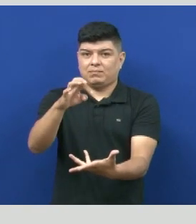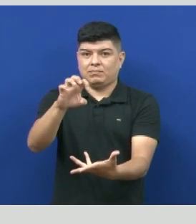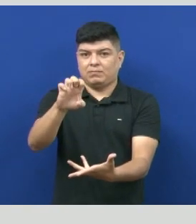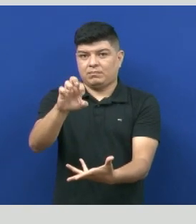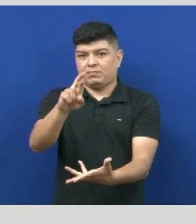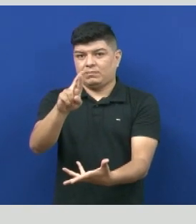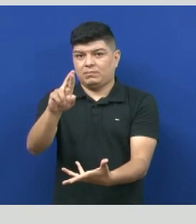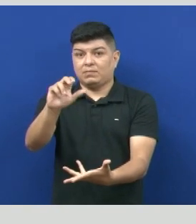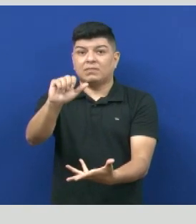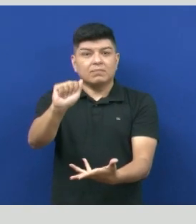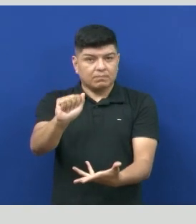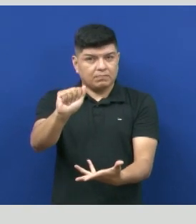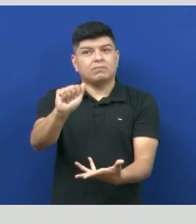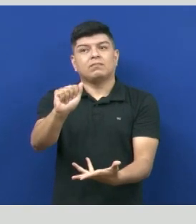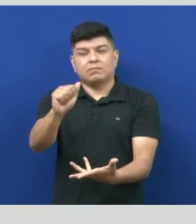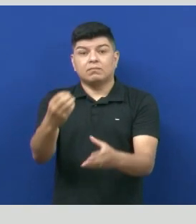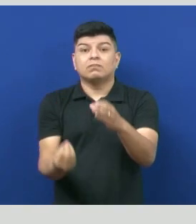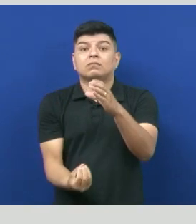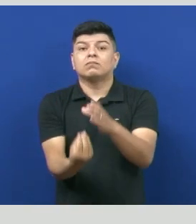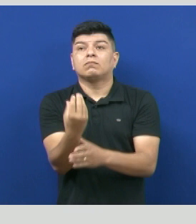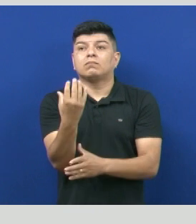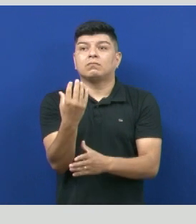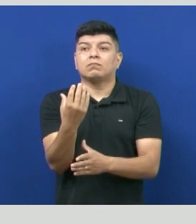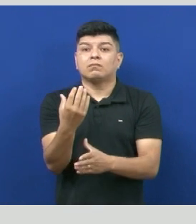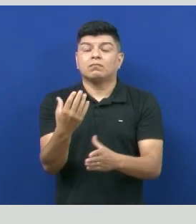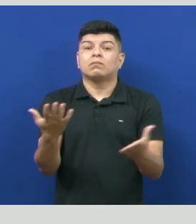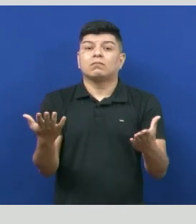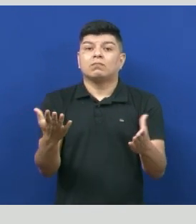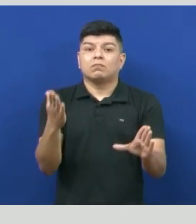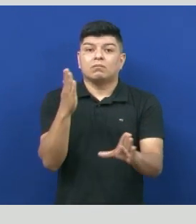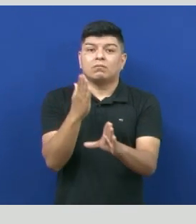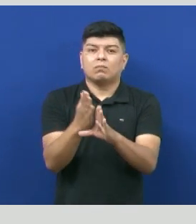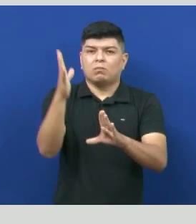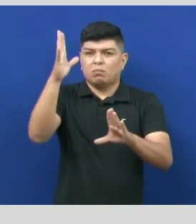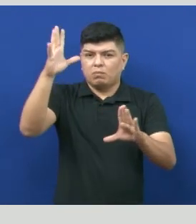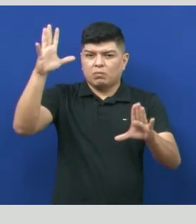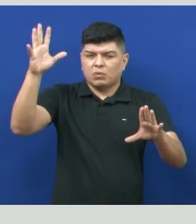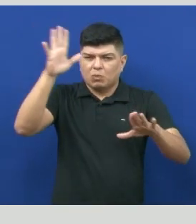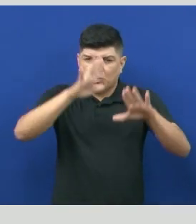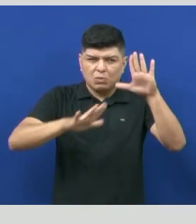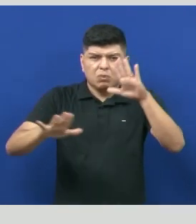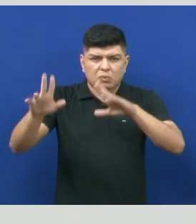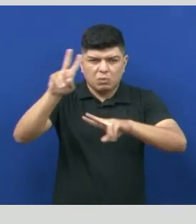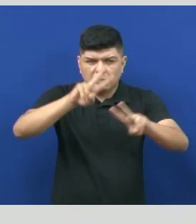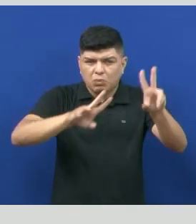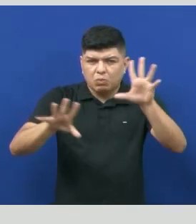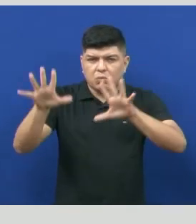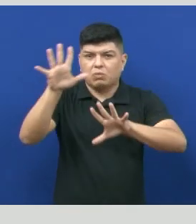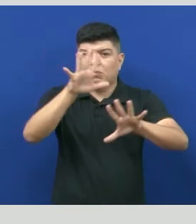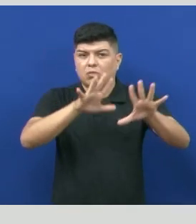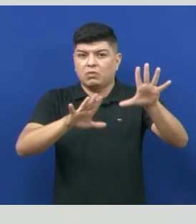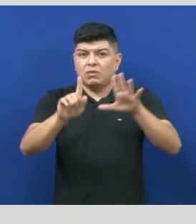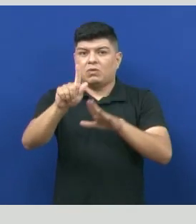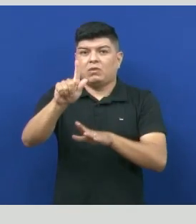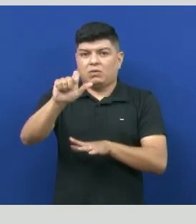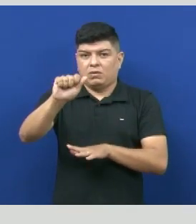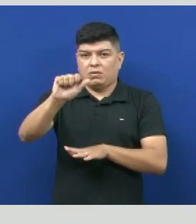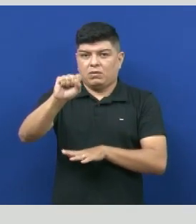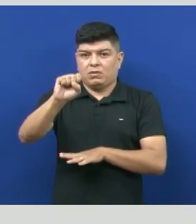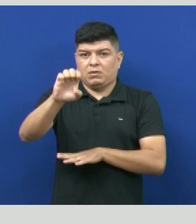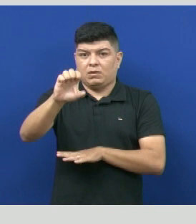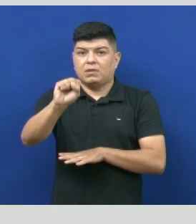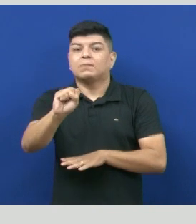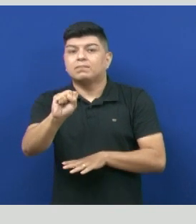Bom, a formação da Terra, ela se deu também por conta da poeira cósmica e de gases que estavam